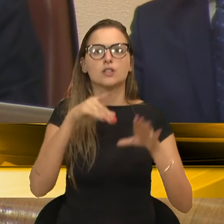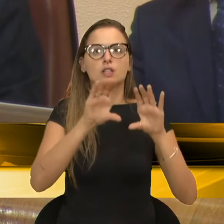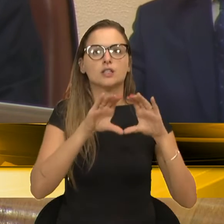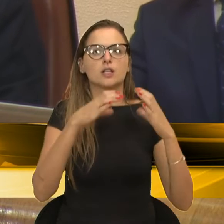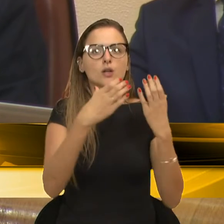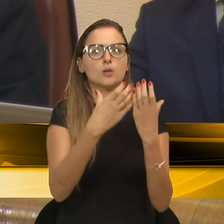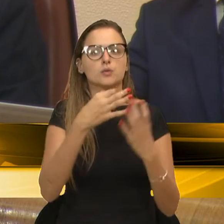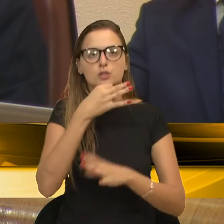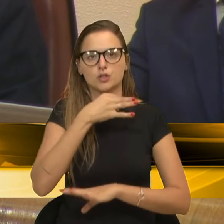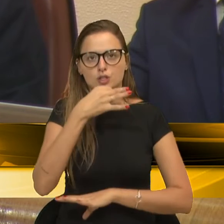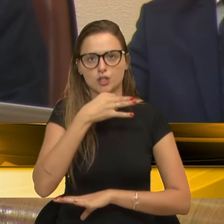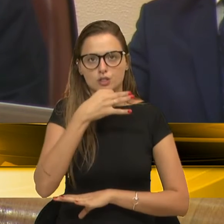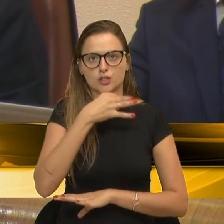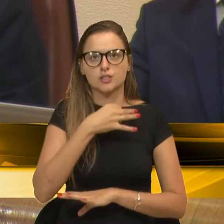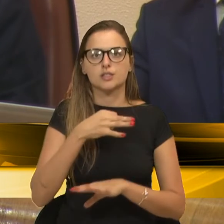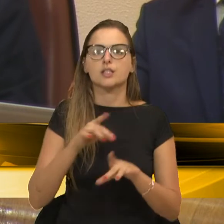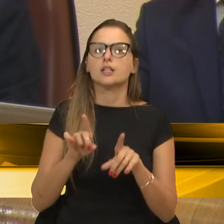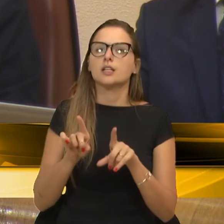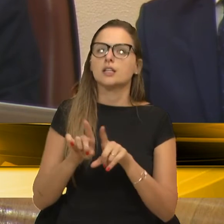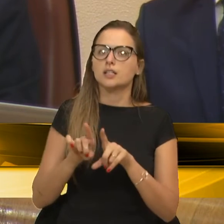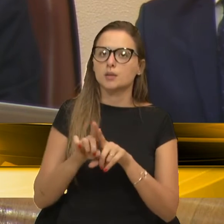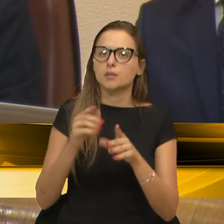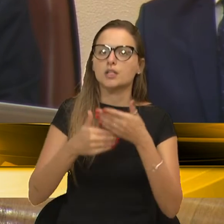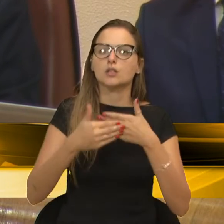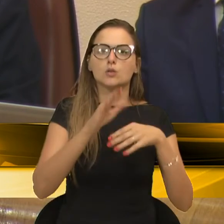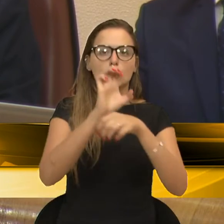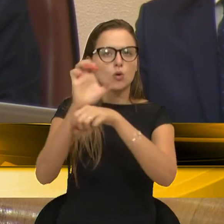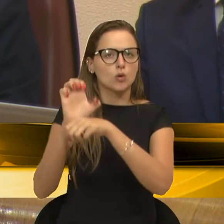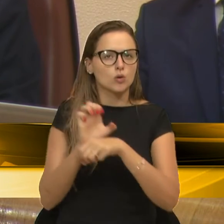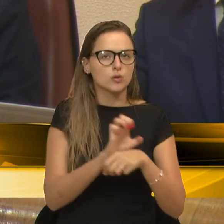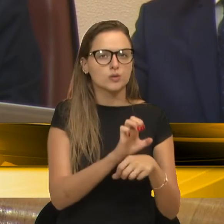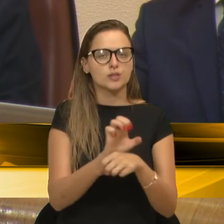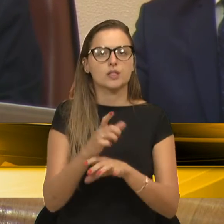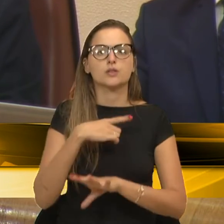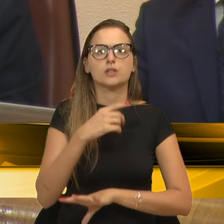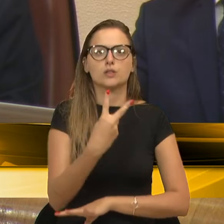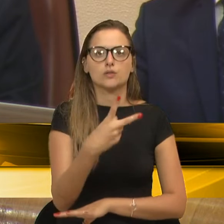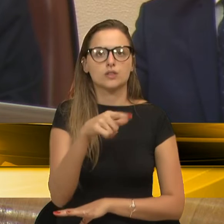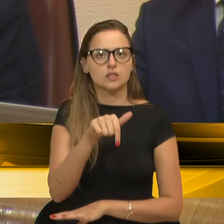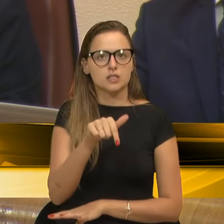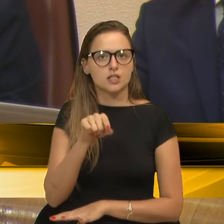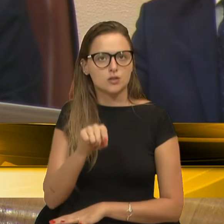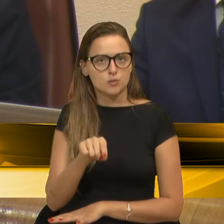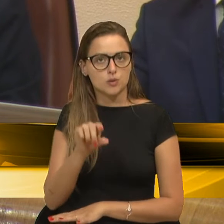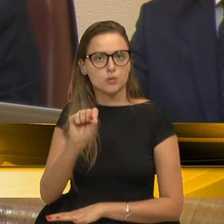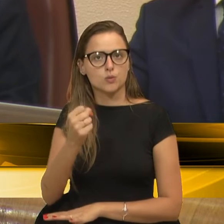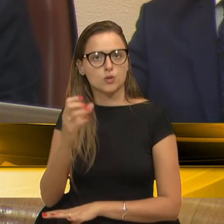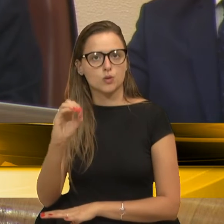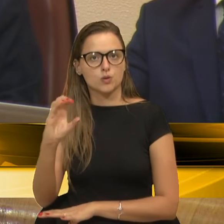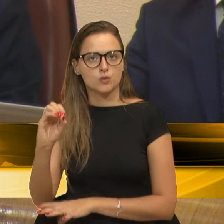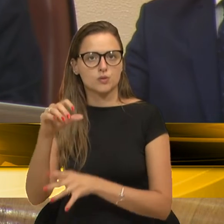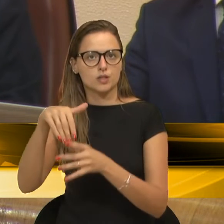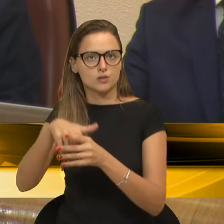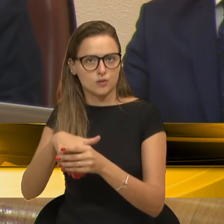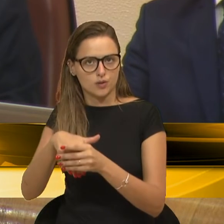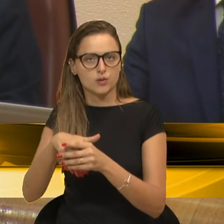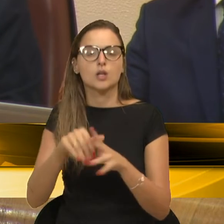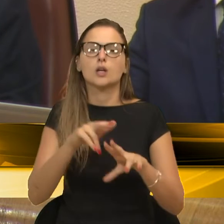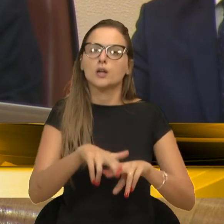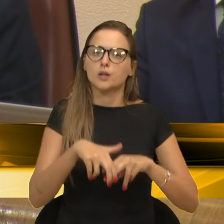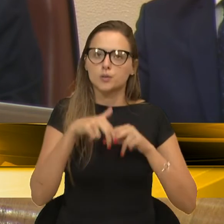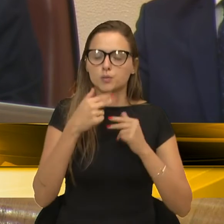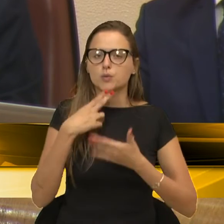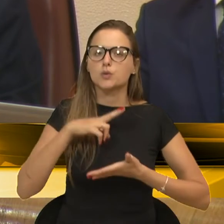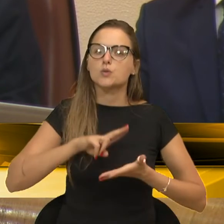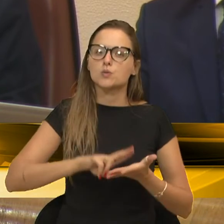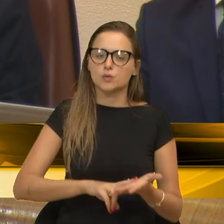caxiense quanto todo o Estado, conquistando 27.808 votos. Por isso, assumi e assumo